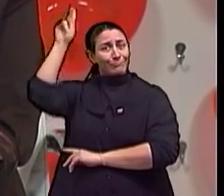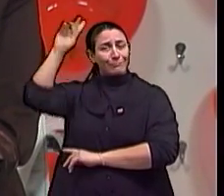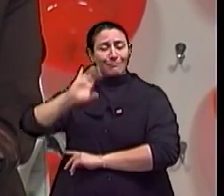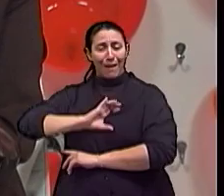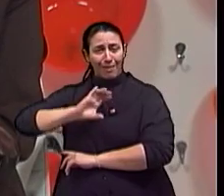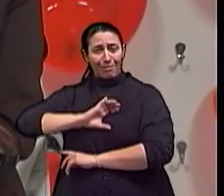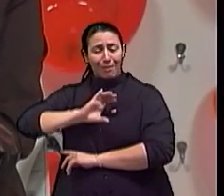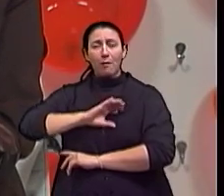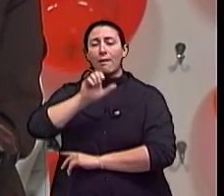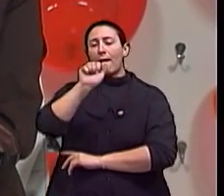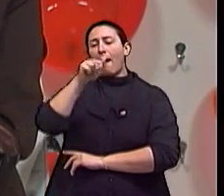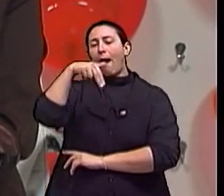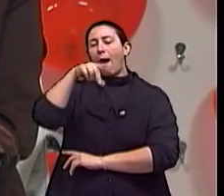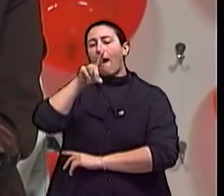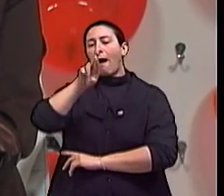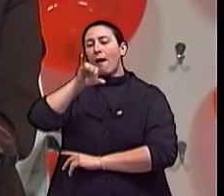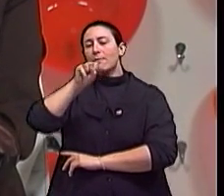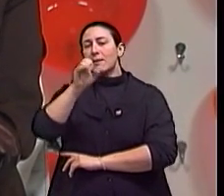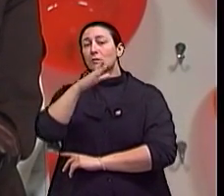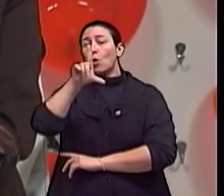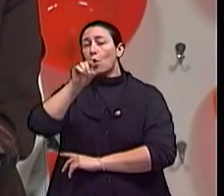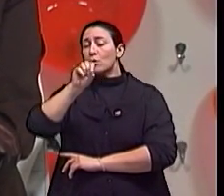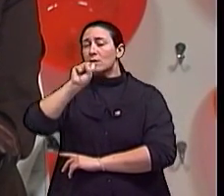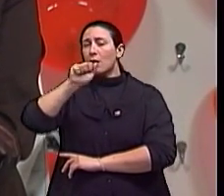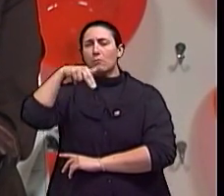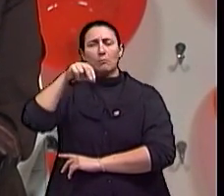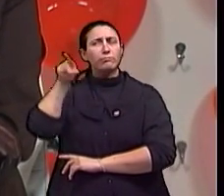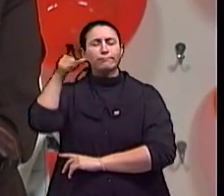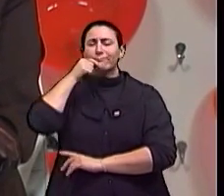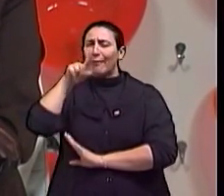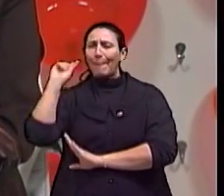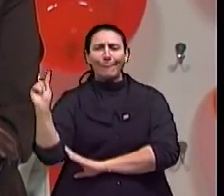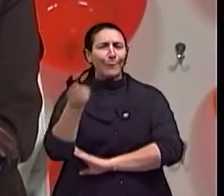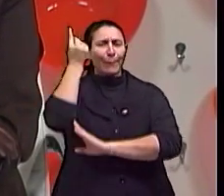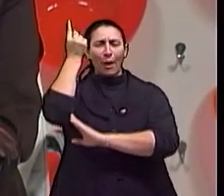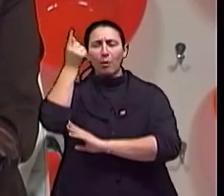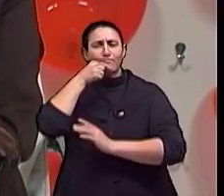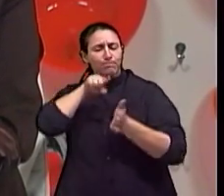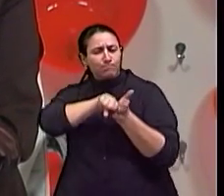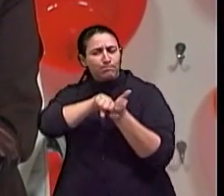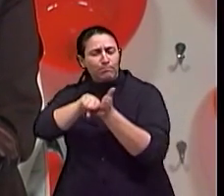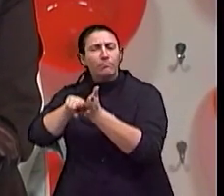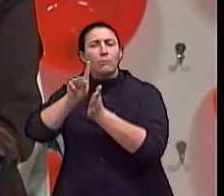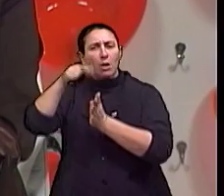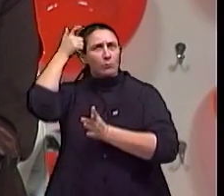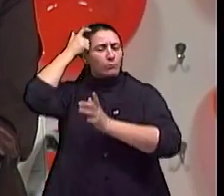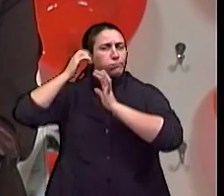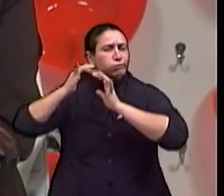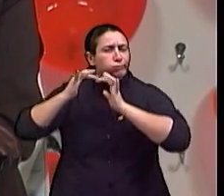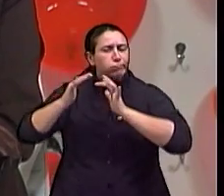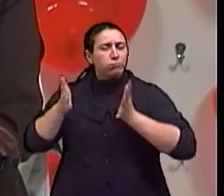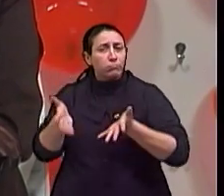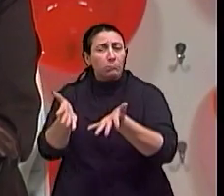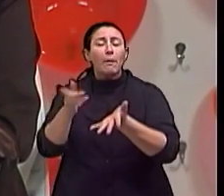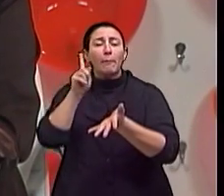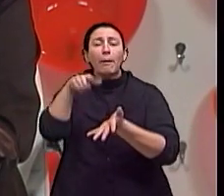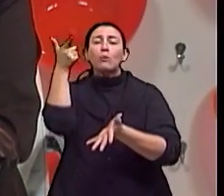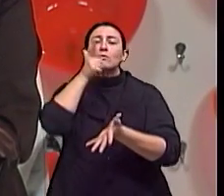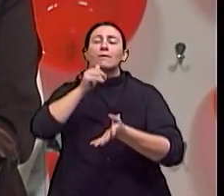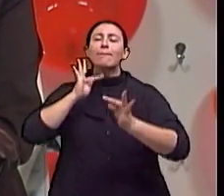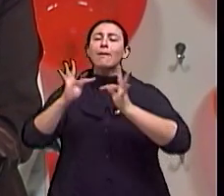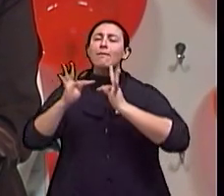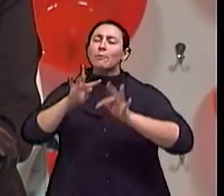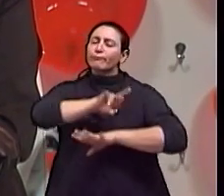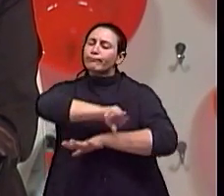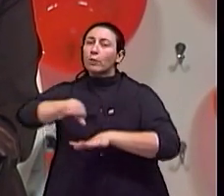Canadá, Andres Lozano. O médico foi um dos pioneiros no uso de estimulação cerebral profunda para o tratamento